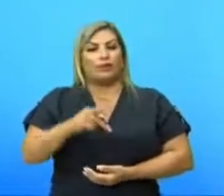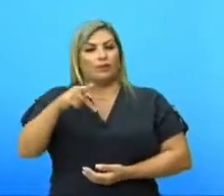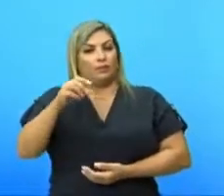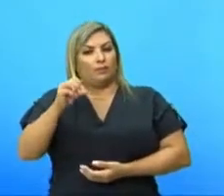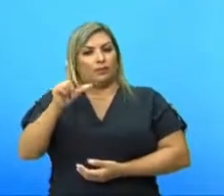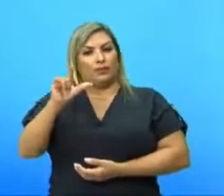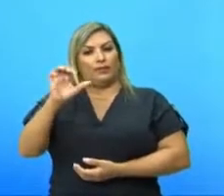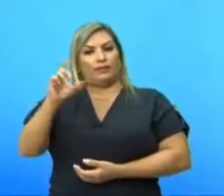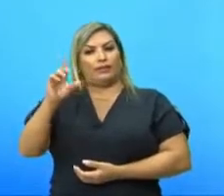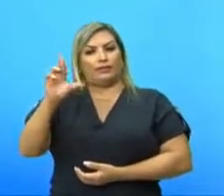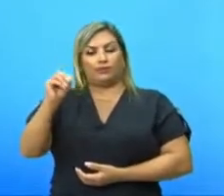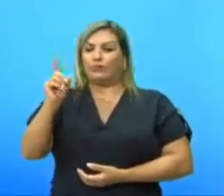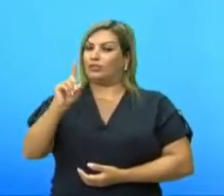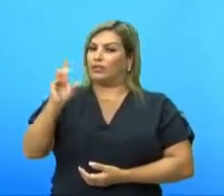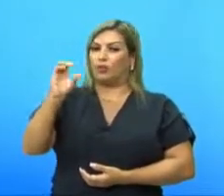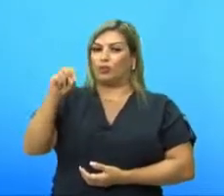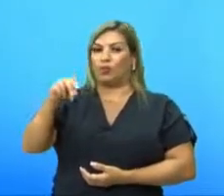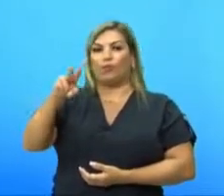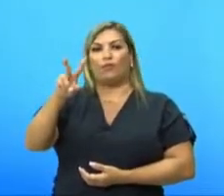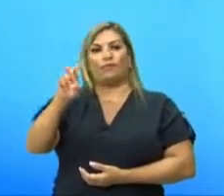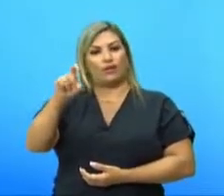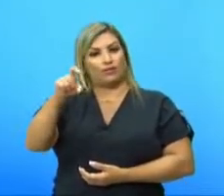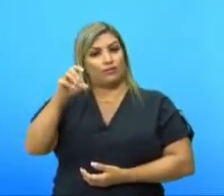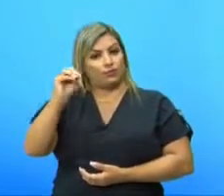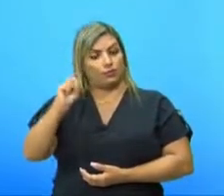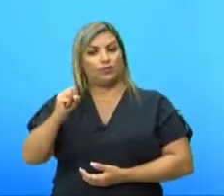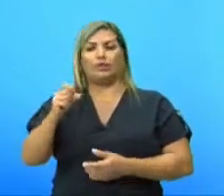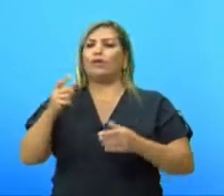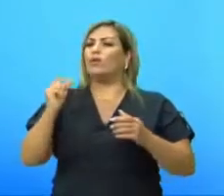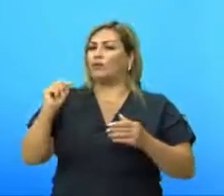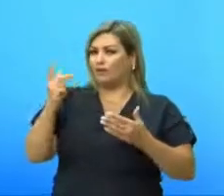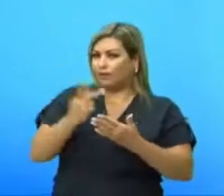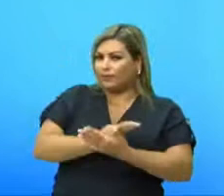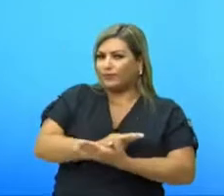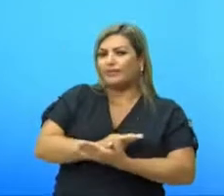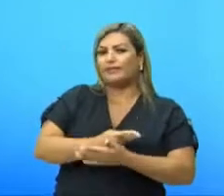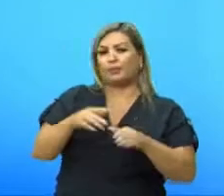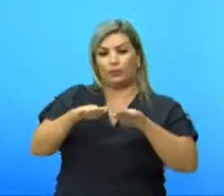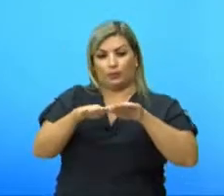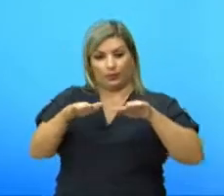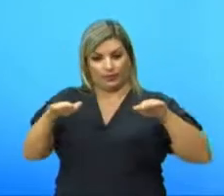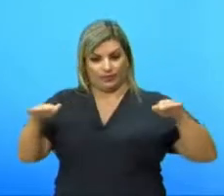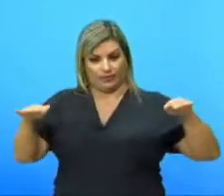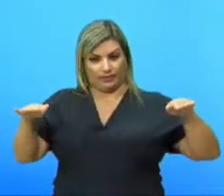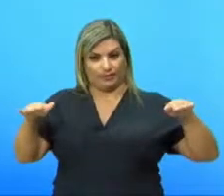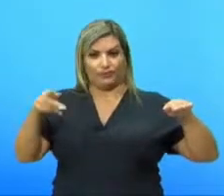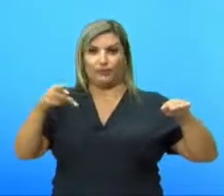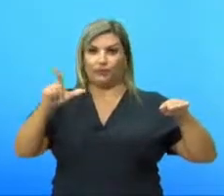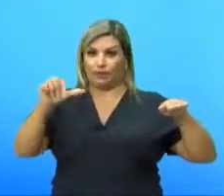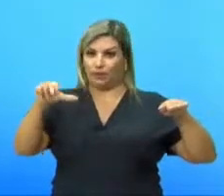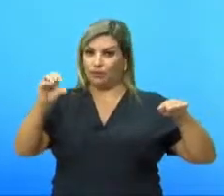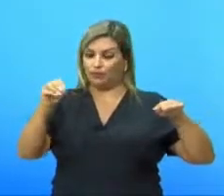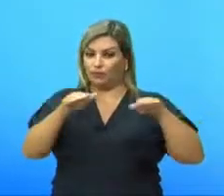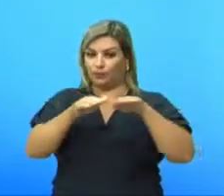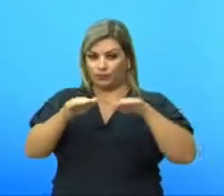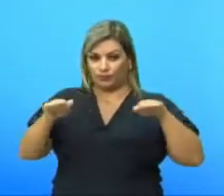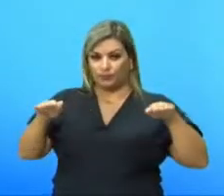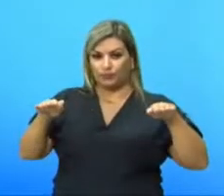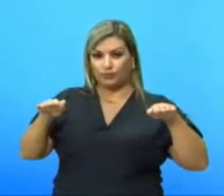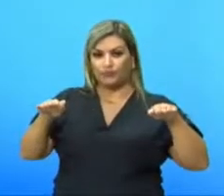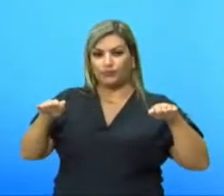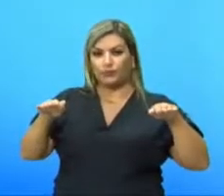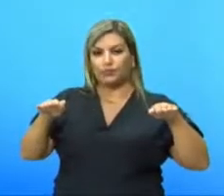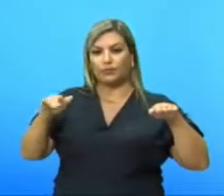Poliedros não convexo. É o poliedro onde o plano, o plano de